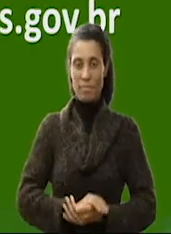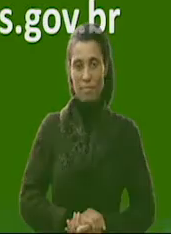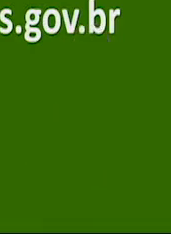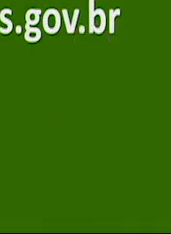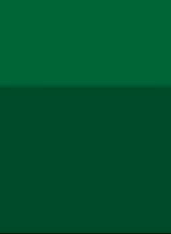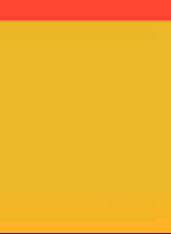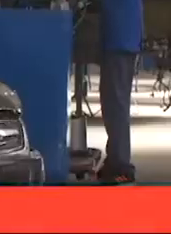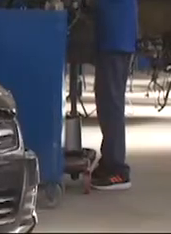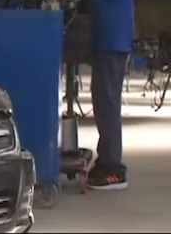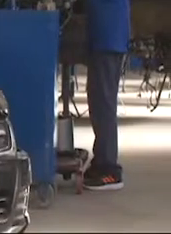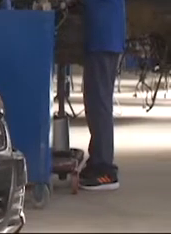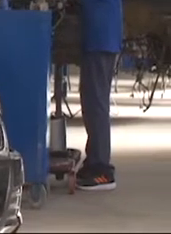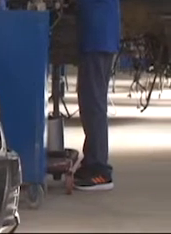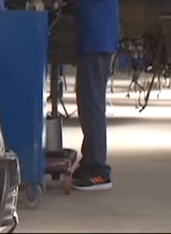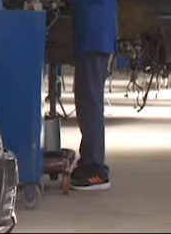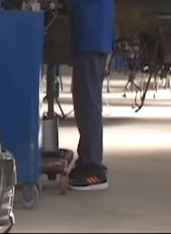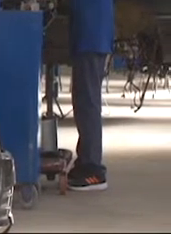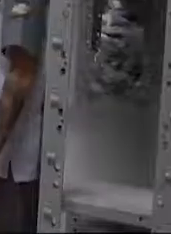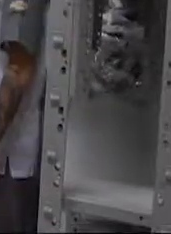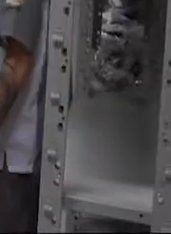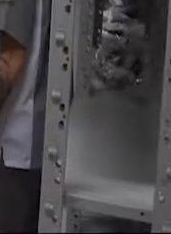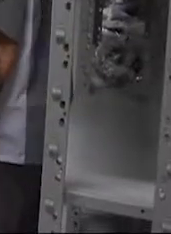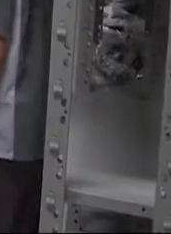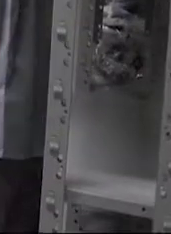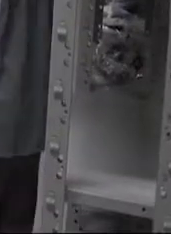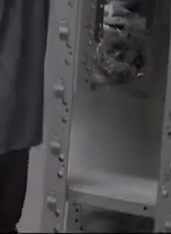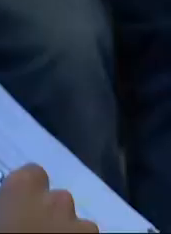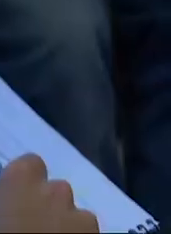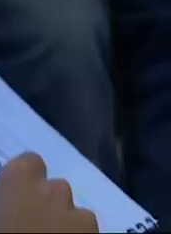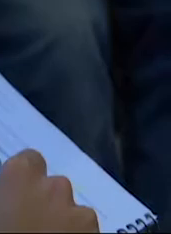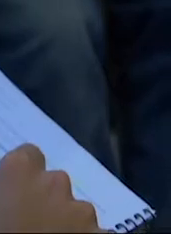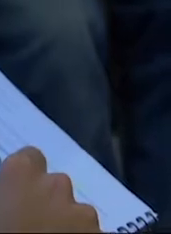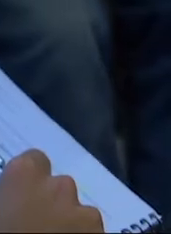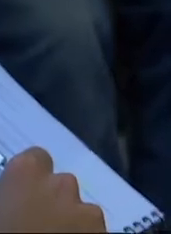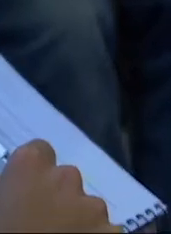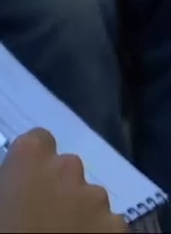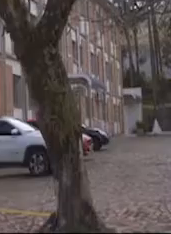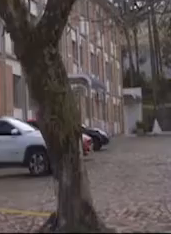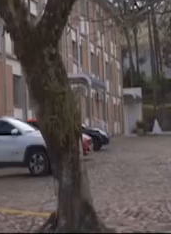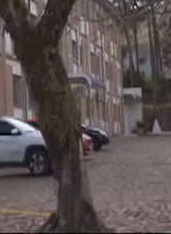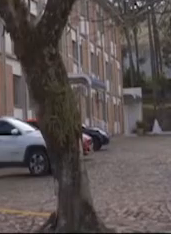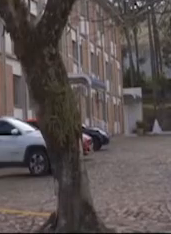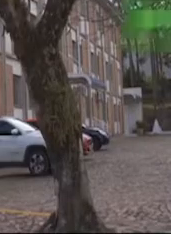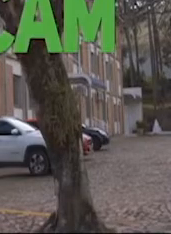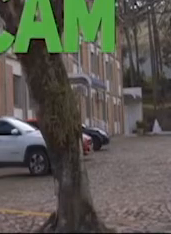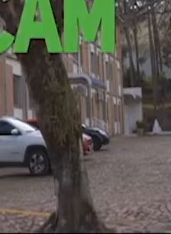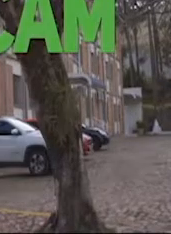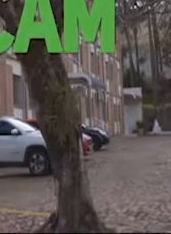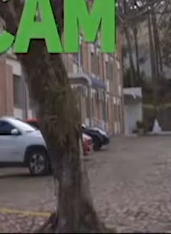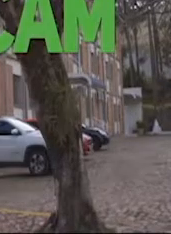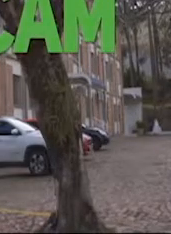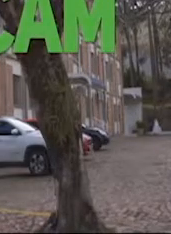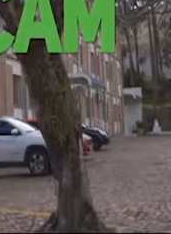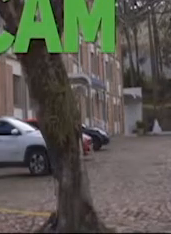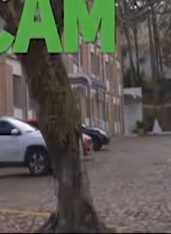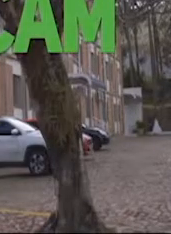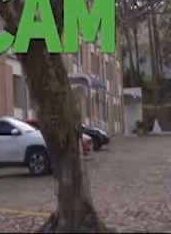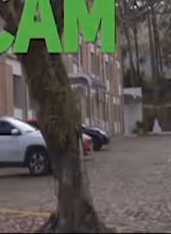até